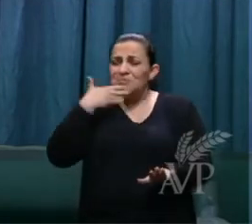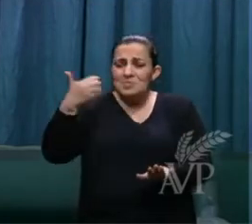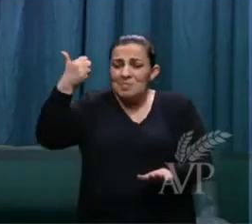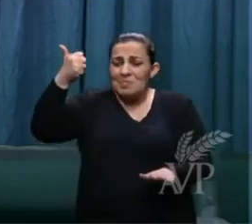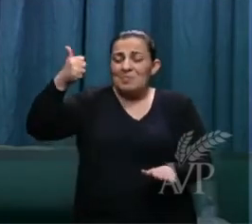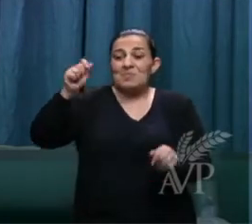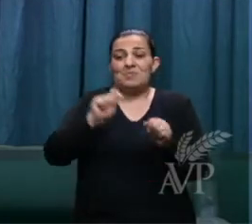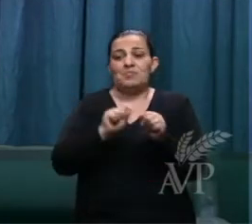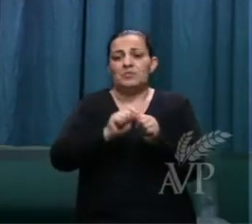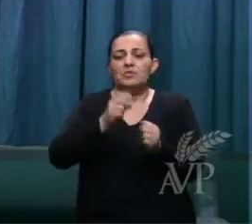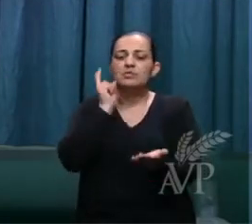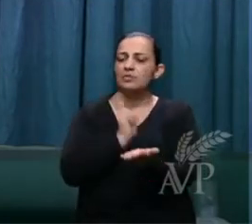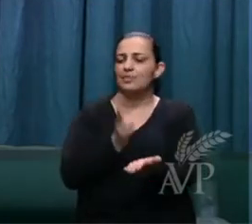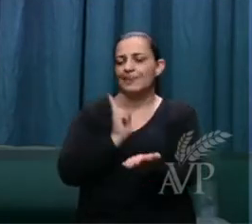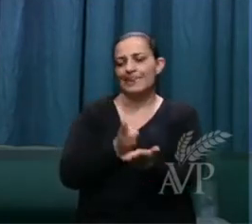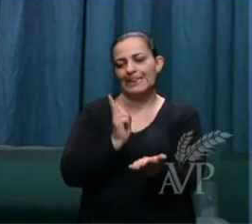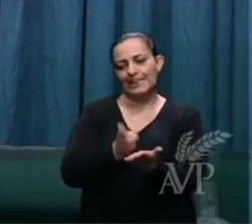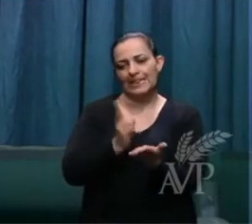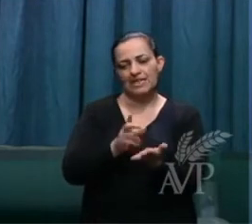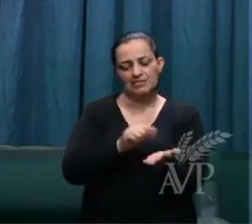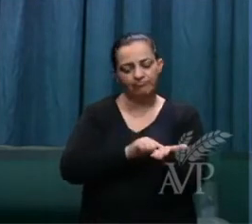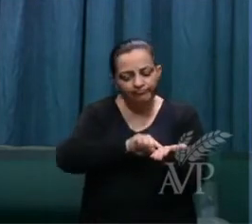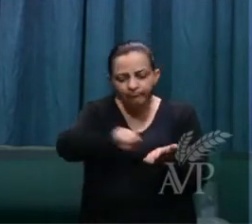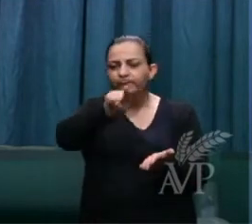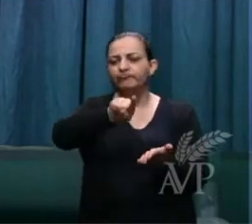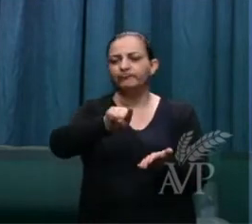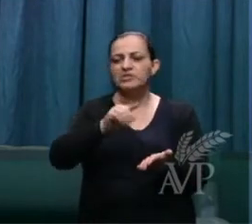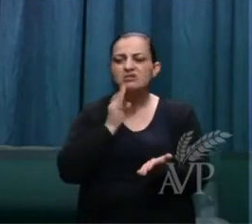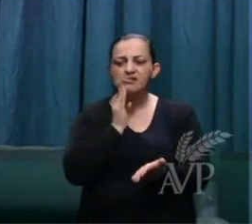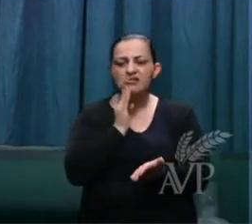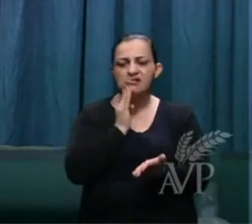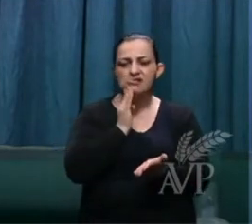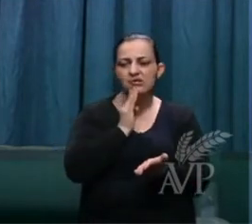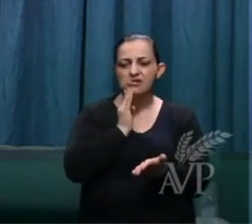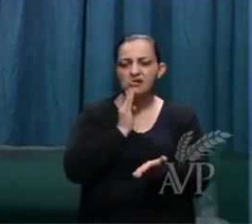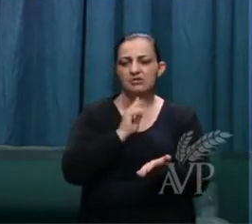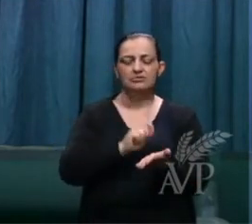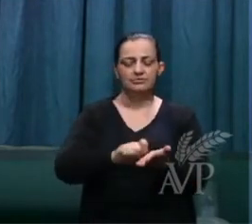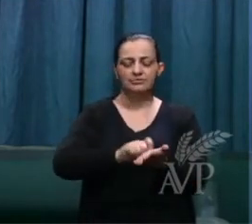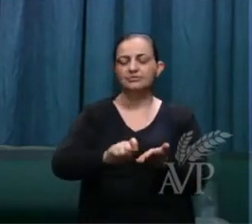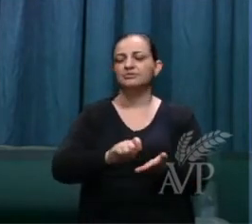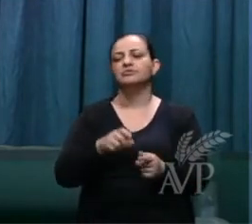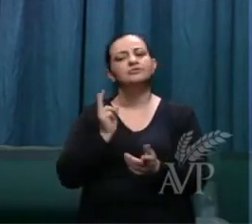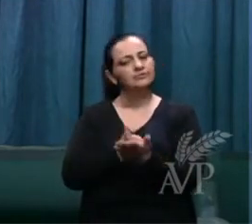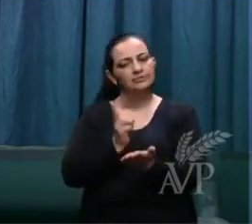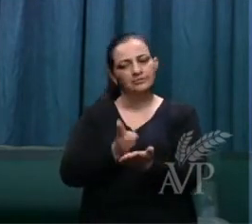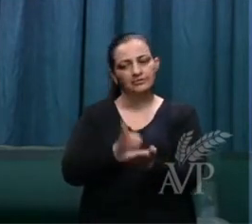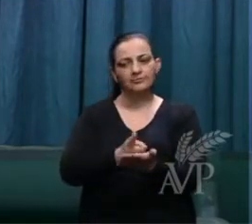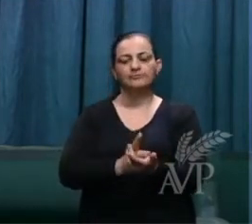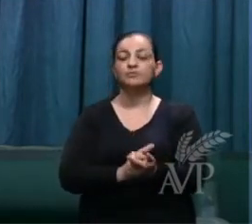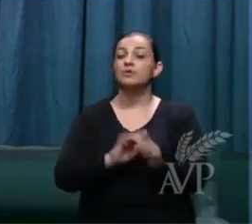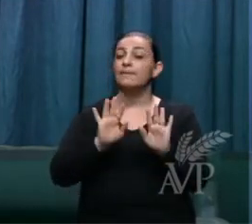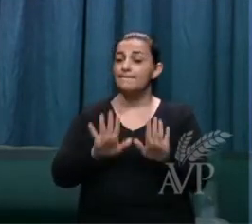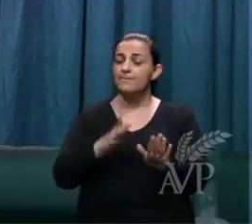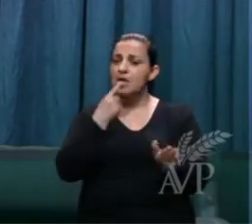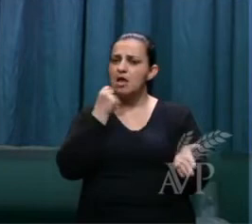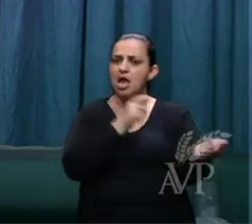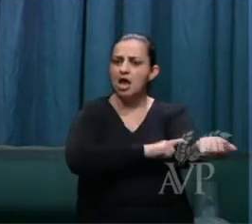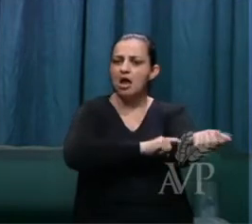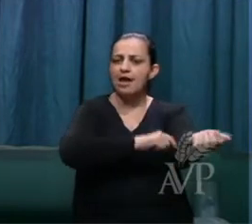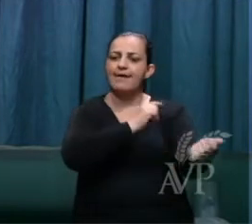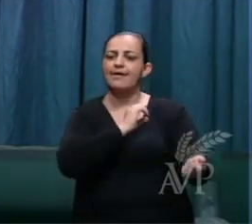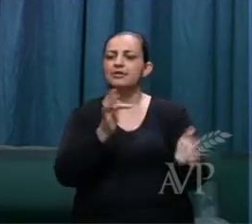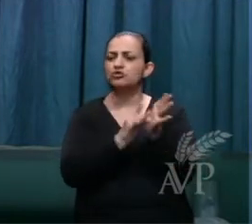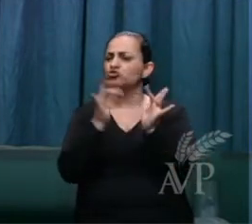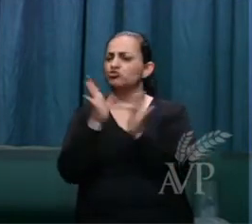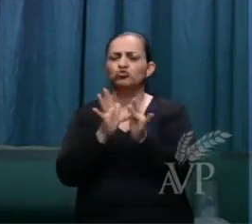que eu fazia sempre ficava um risco aquele traço mas o sangue de Jesus não